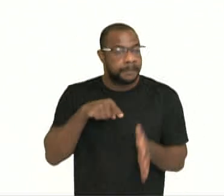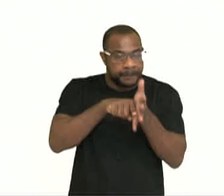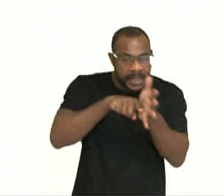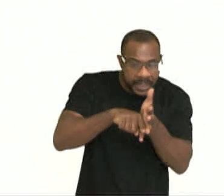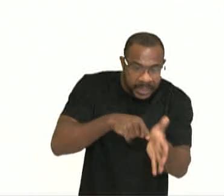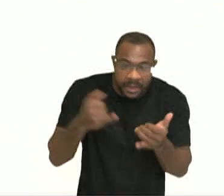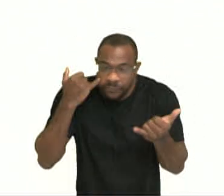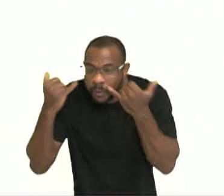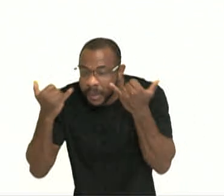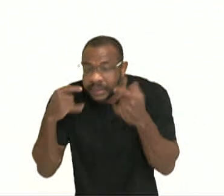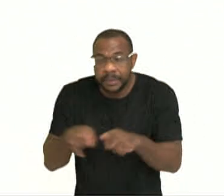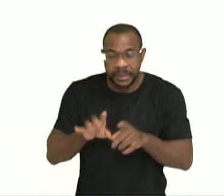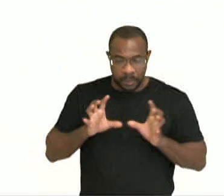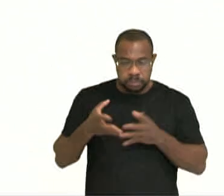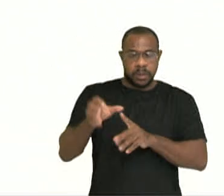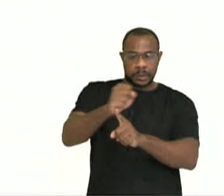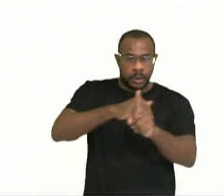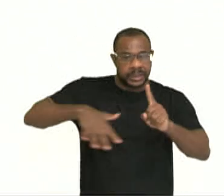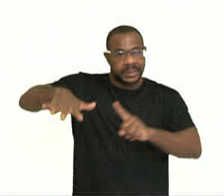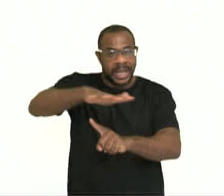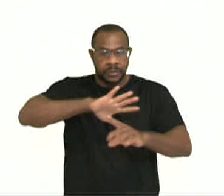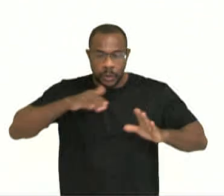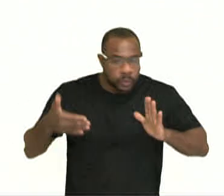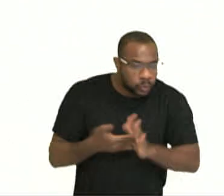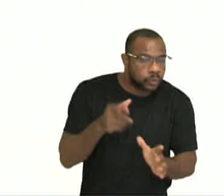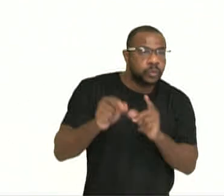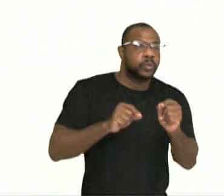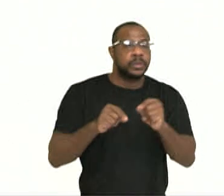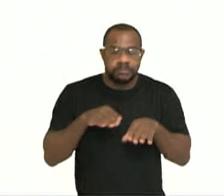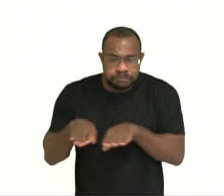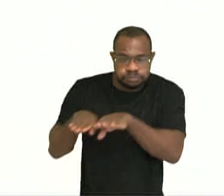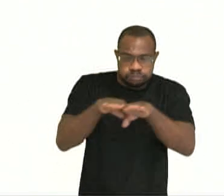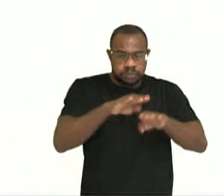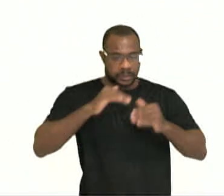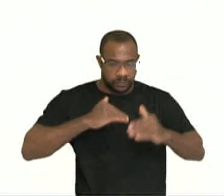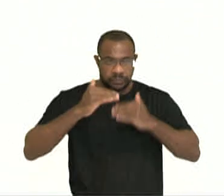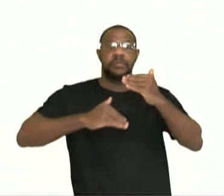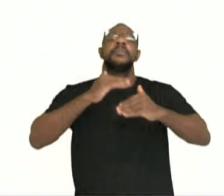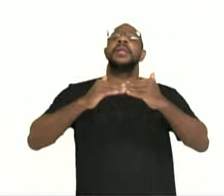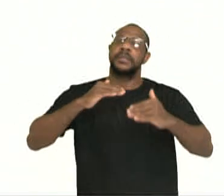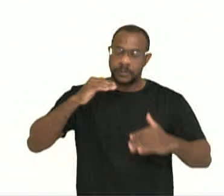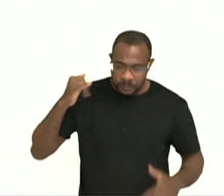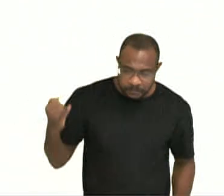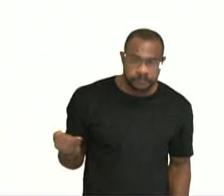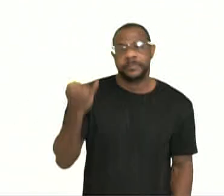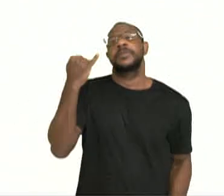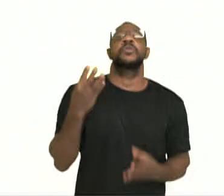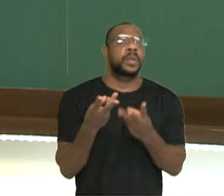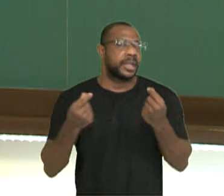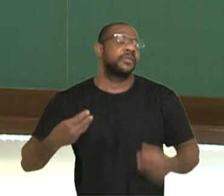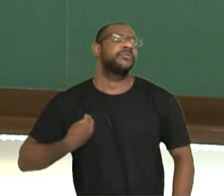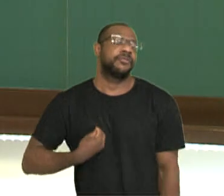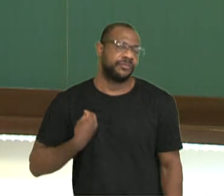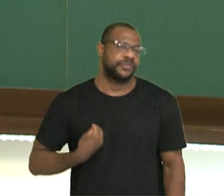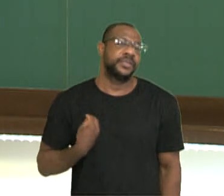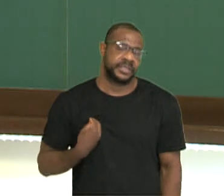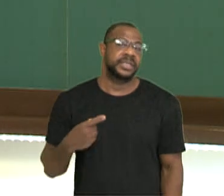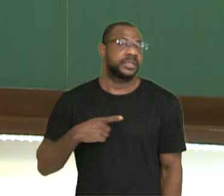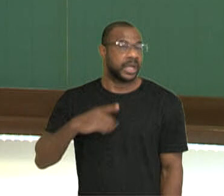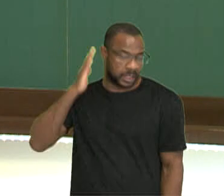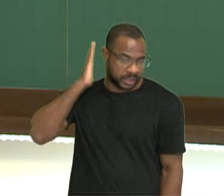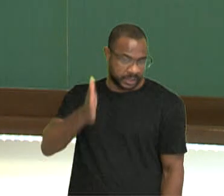e a sociedade como um todo estabelecer um nível de desenvolvimento muito maior e de qualidade de vida que estão